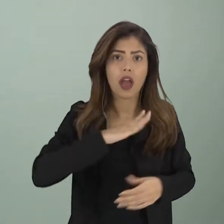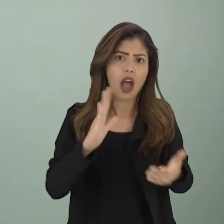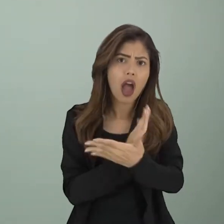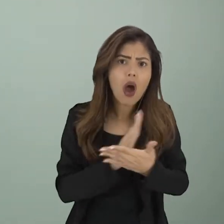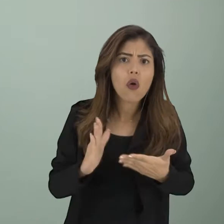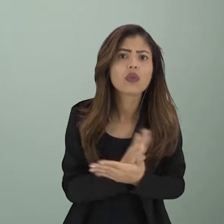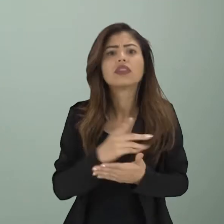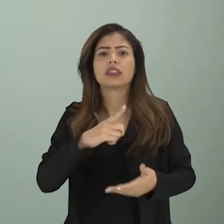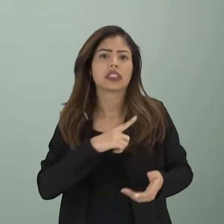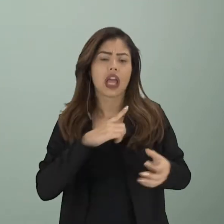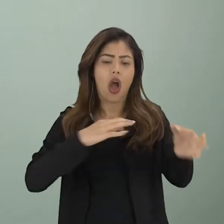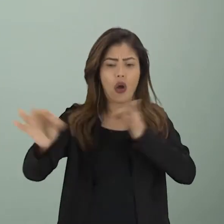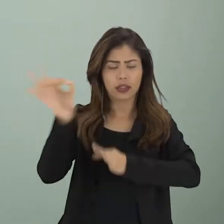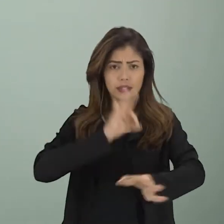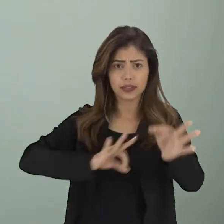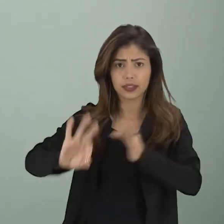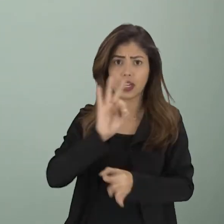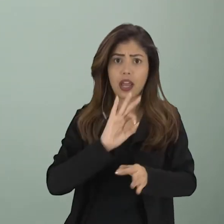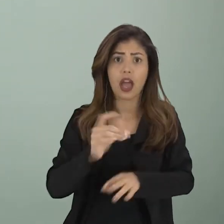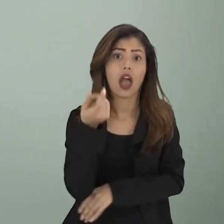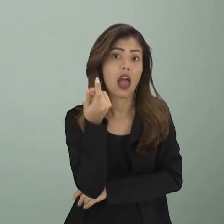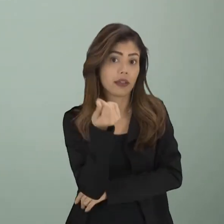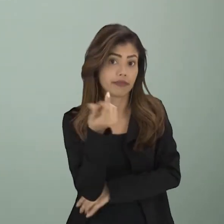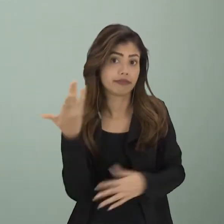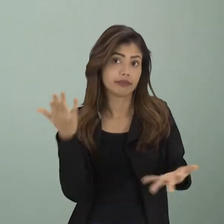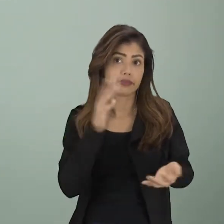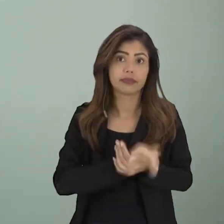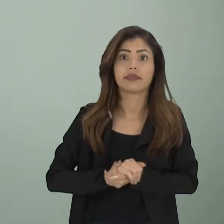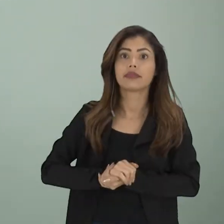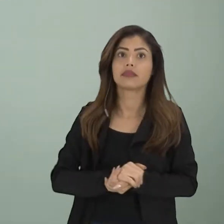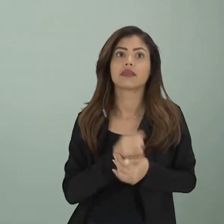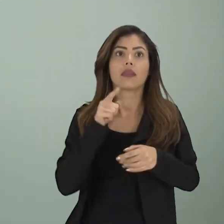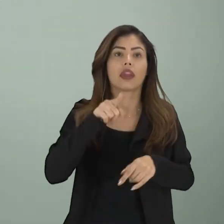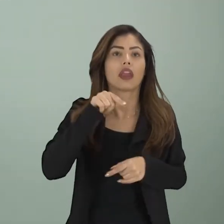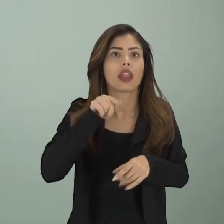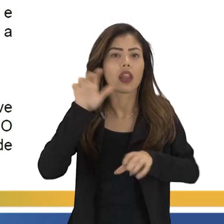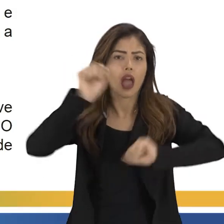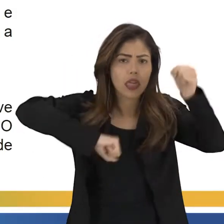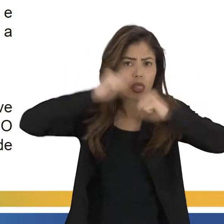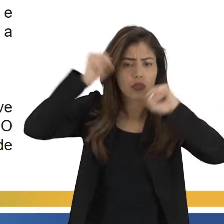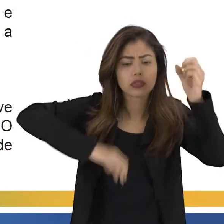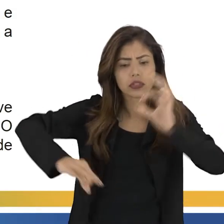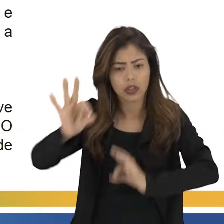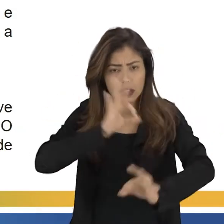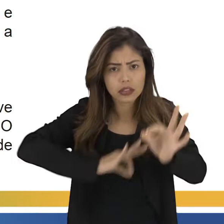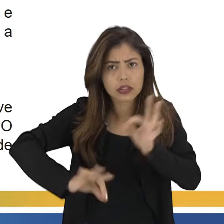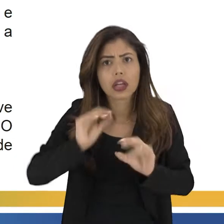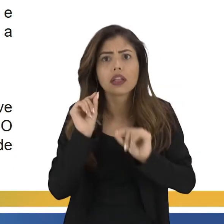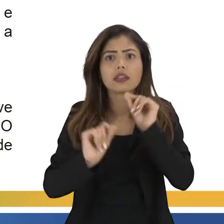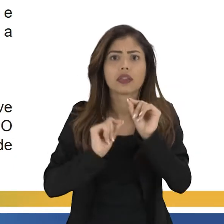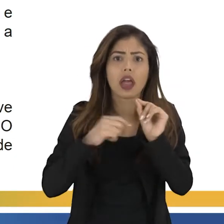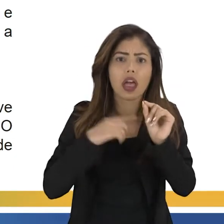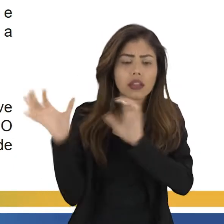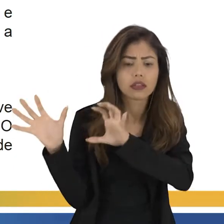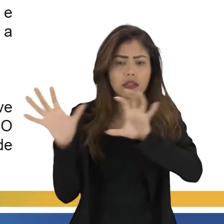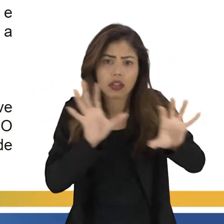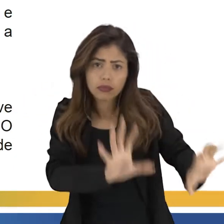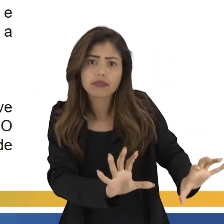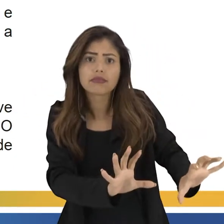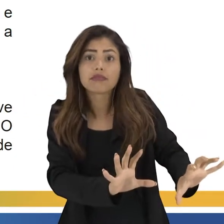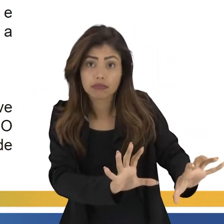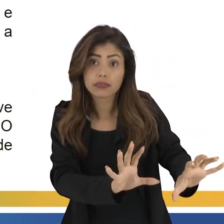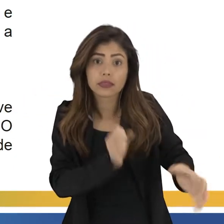devagarinho a se organizar economicamente, né? E aí, então, essas indústrias organizadas, elas deixam de